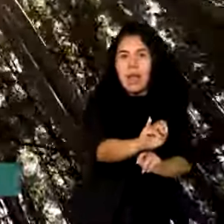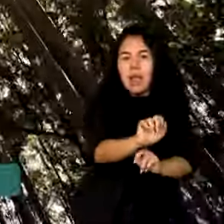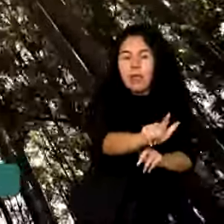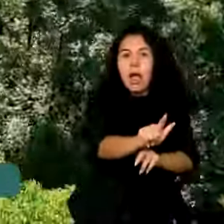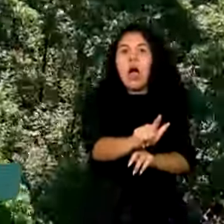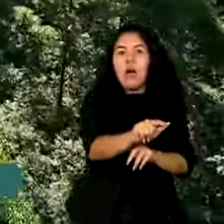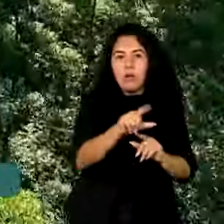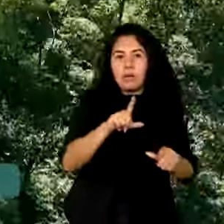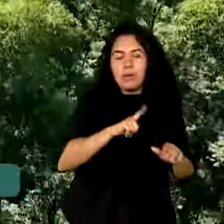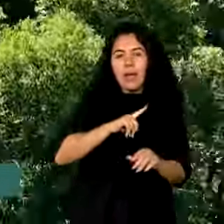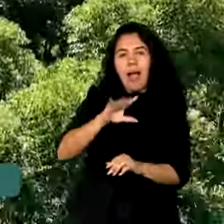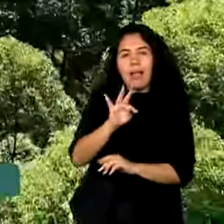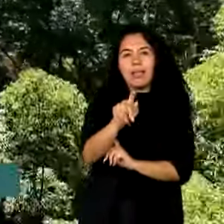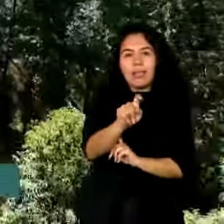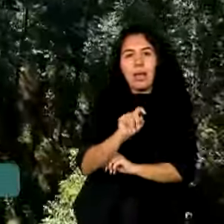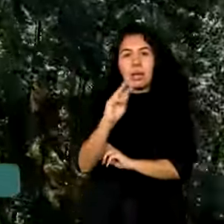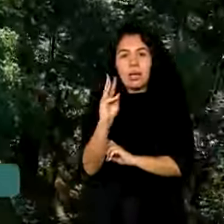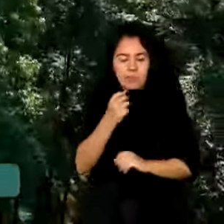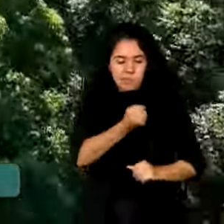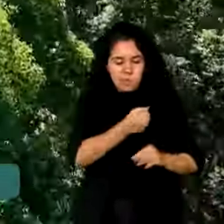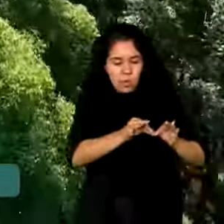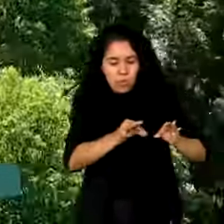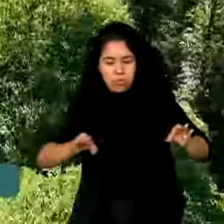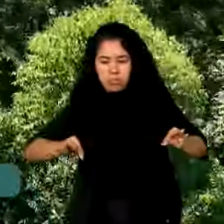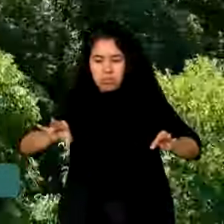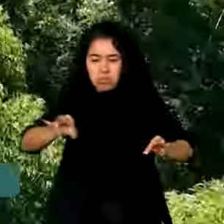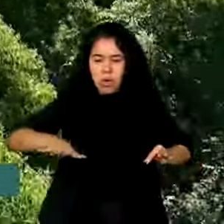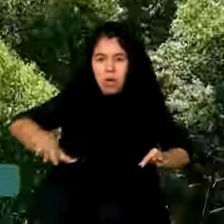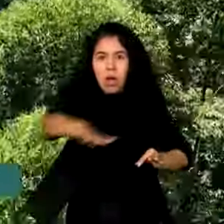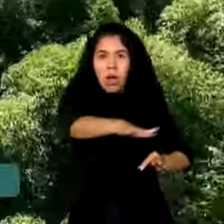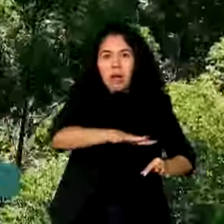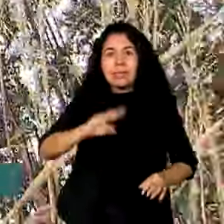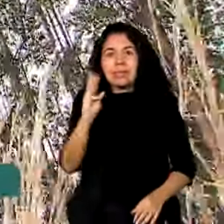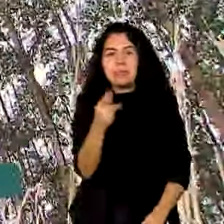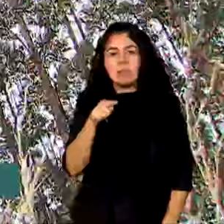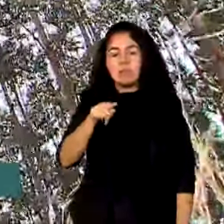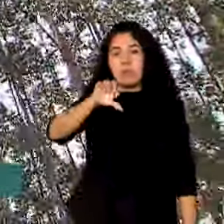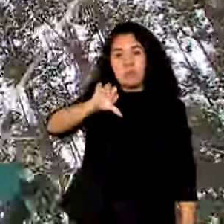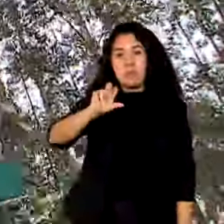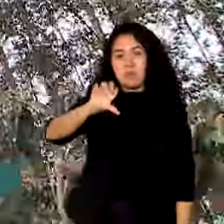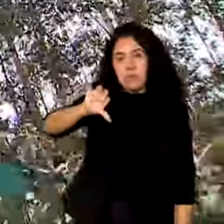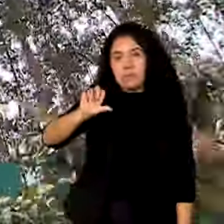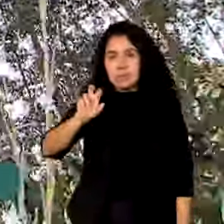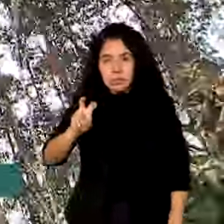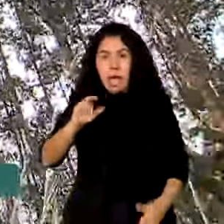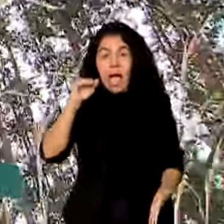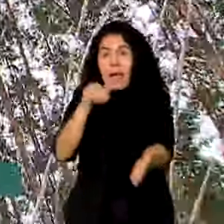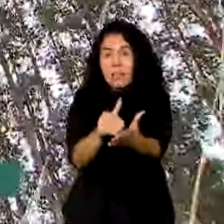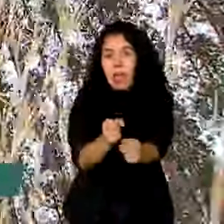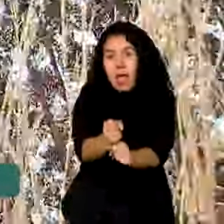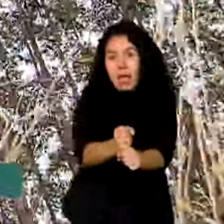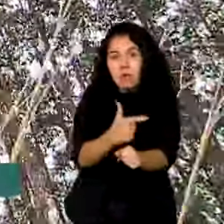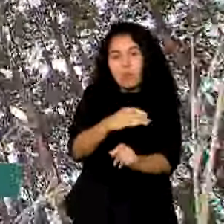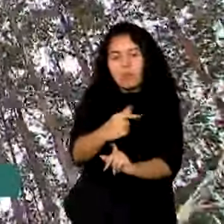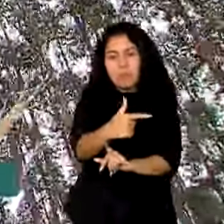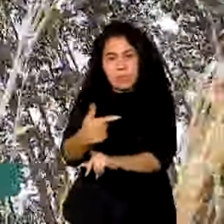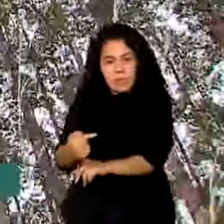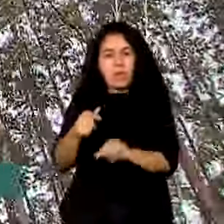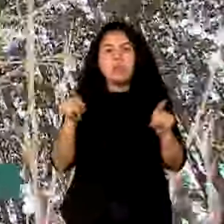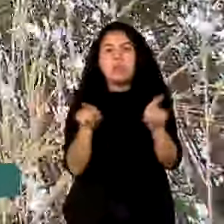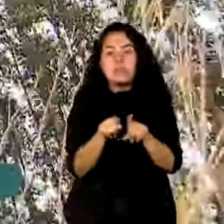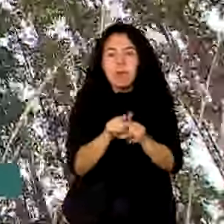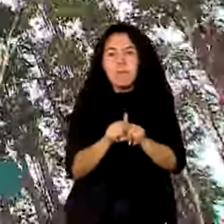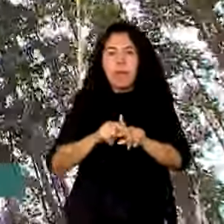3.925 km² anuais até 2027 e a zero até